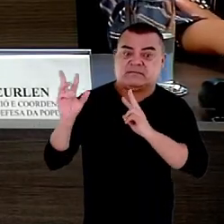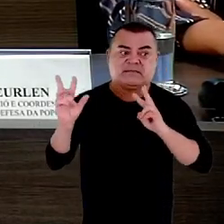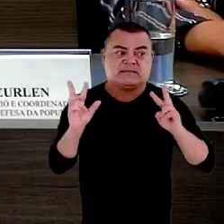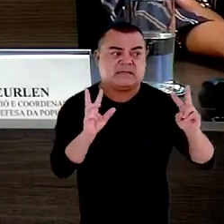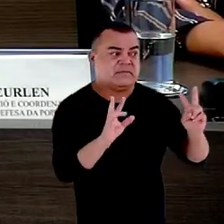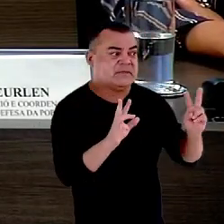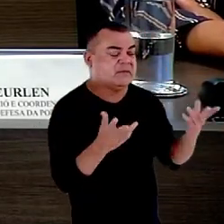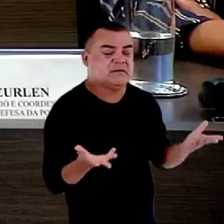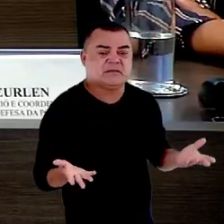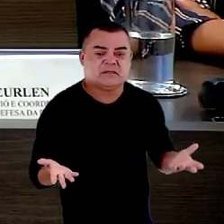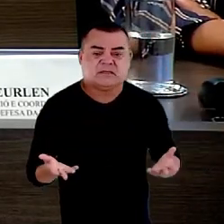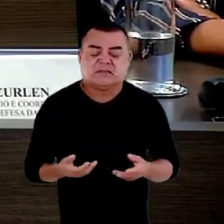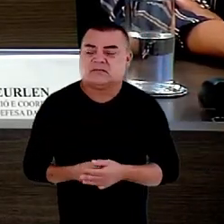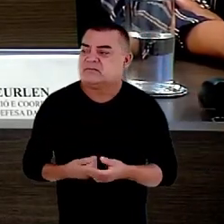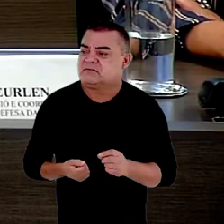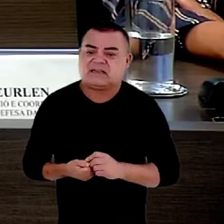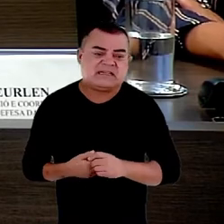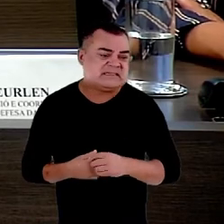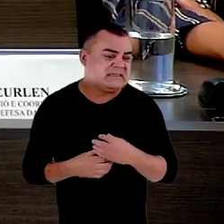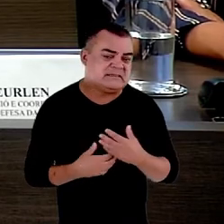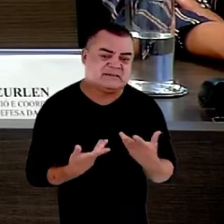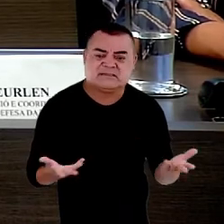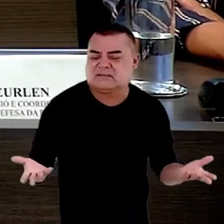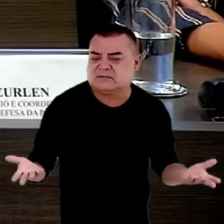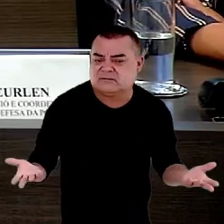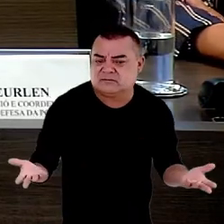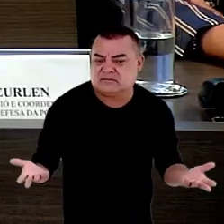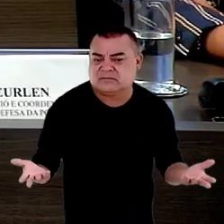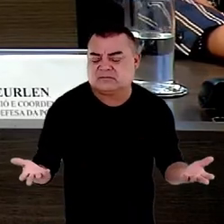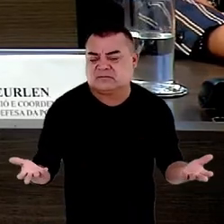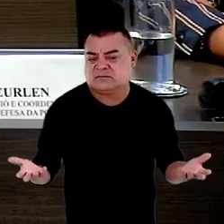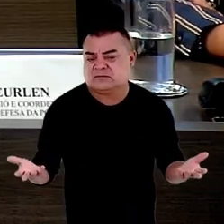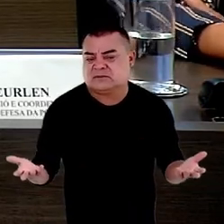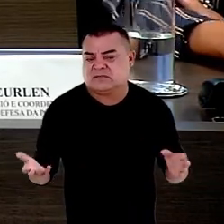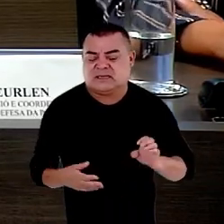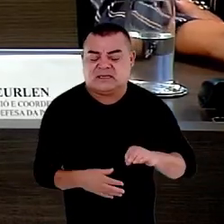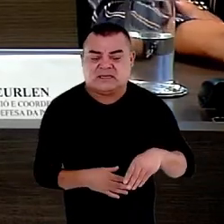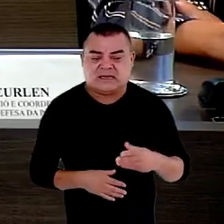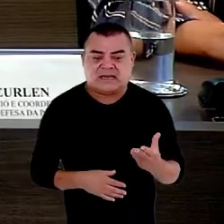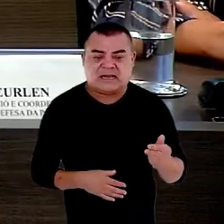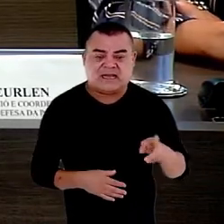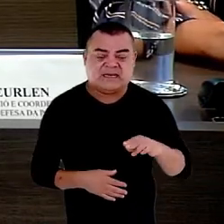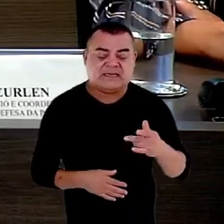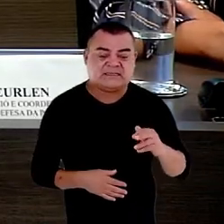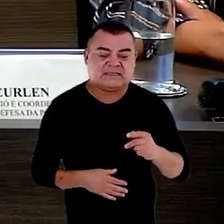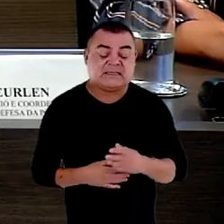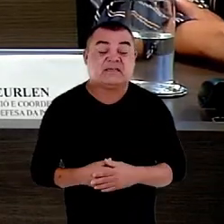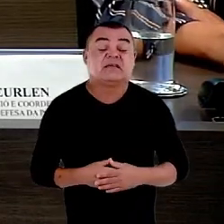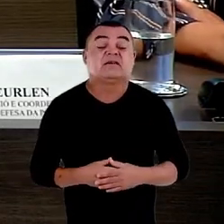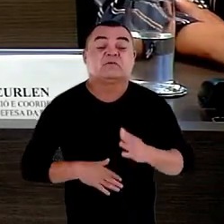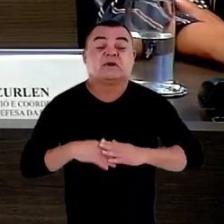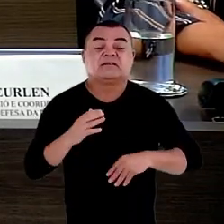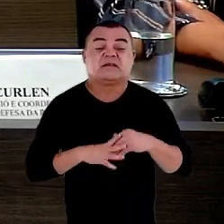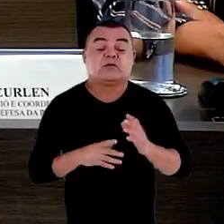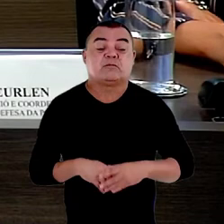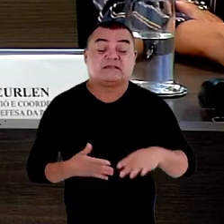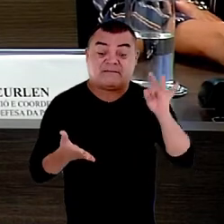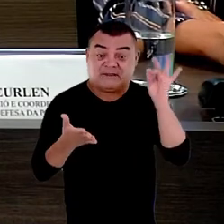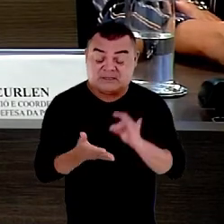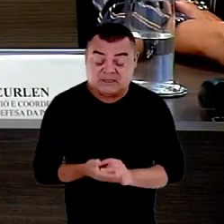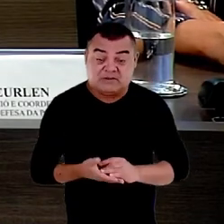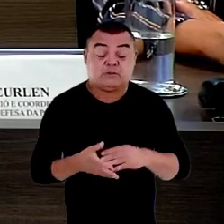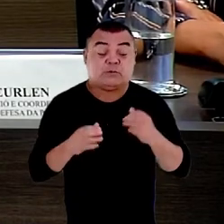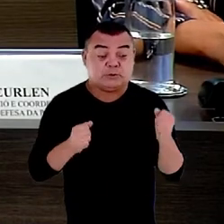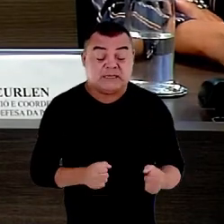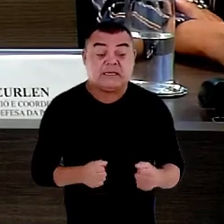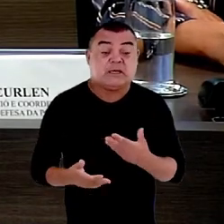faz mais nem sentido encarecer a necessidade de uma ação mais efetiva do poder público para